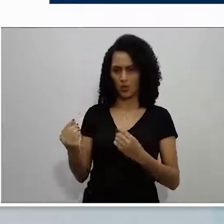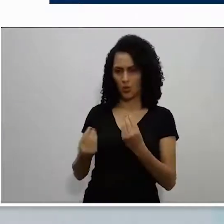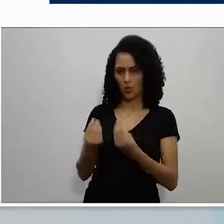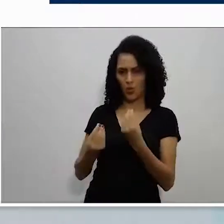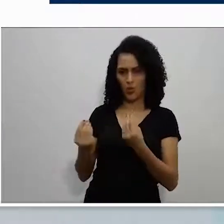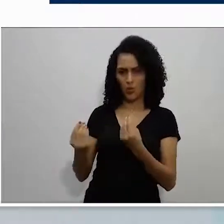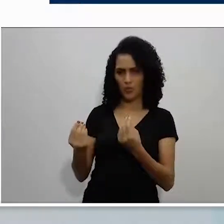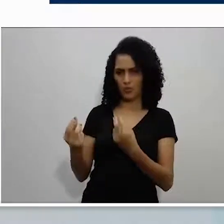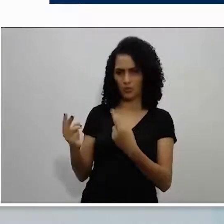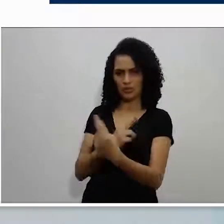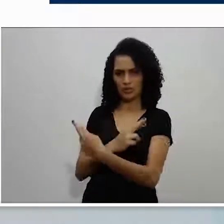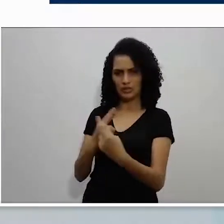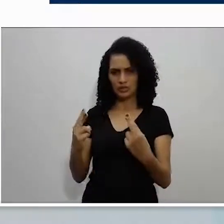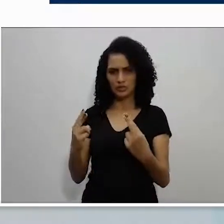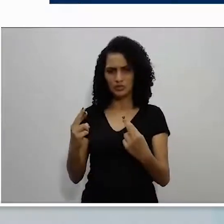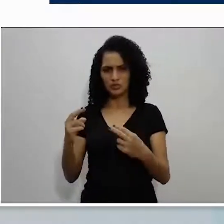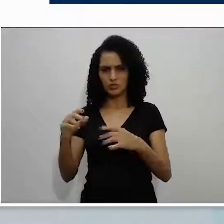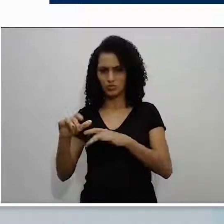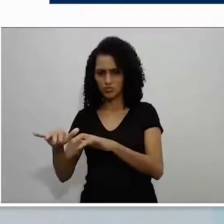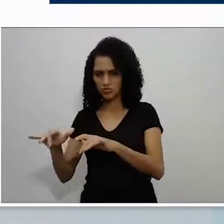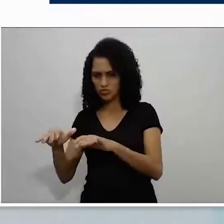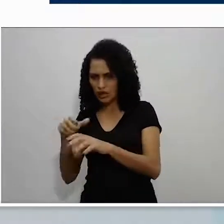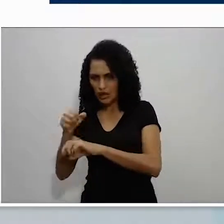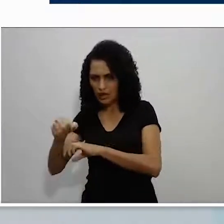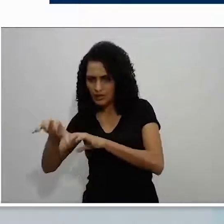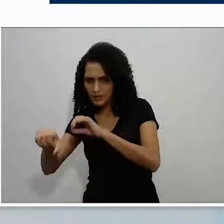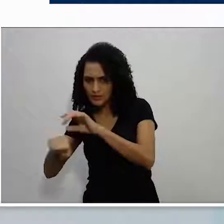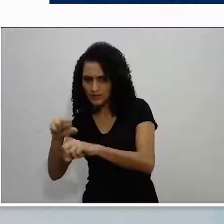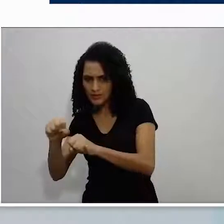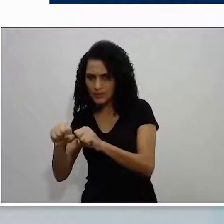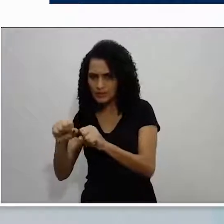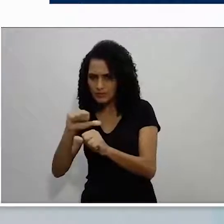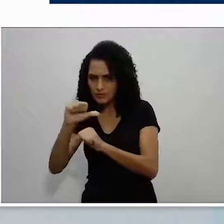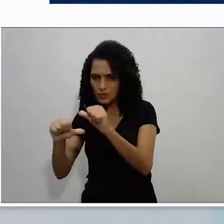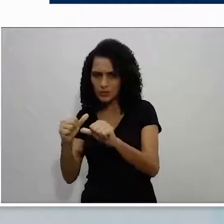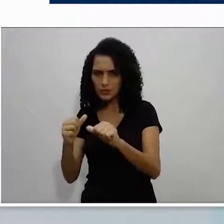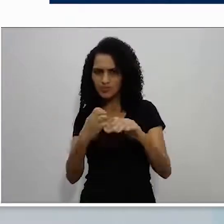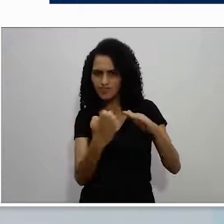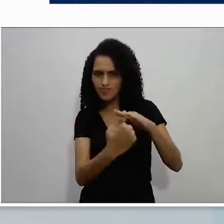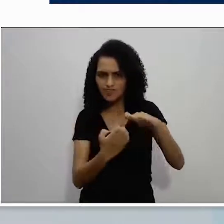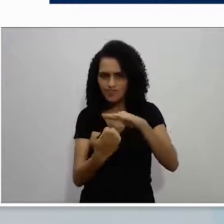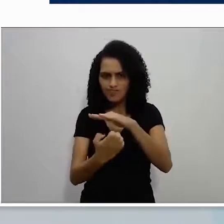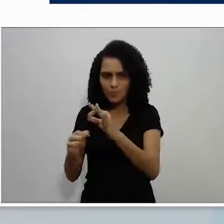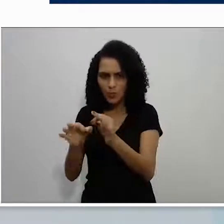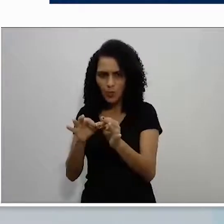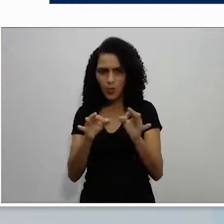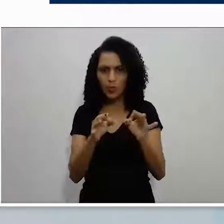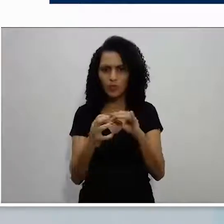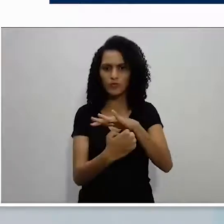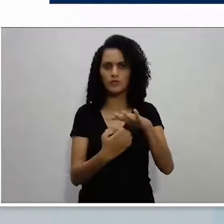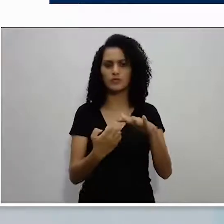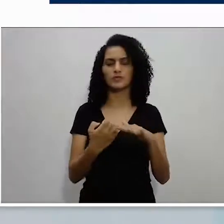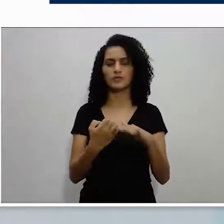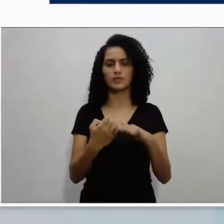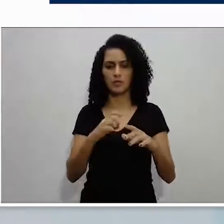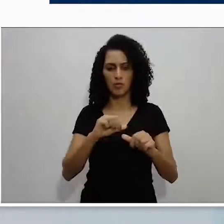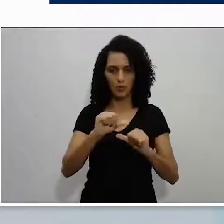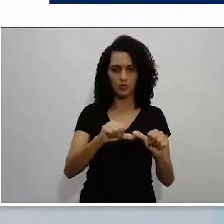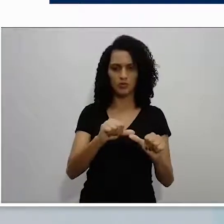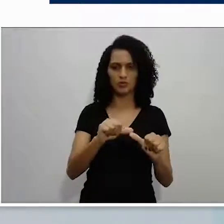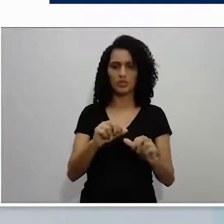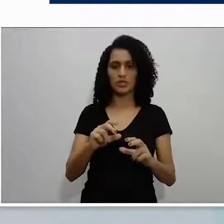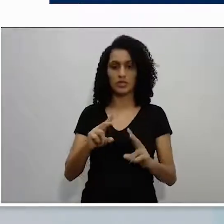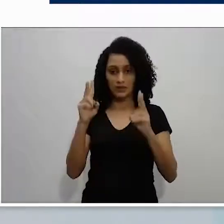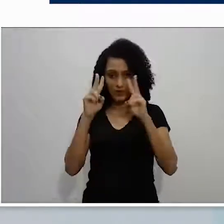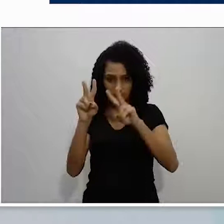aplicar o Hacking e se começar a colher resultados. Ele é visível, não é alguma coisa que as pessoas não conseguem perceber, elas têm